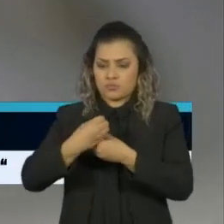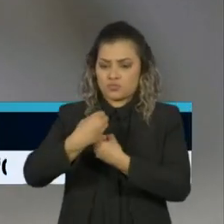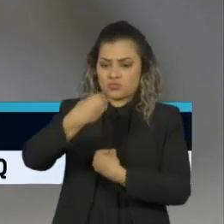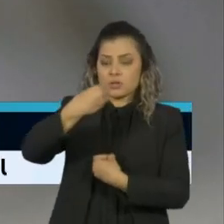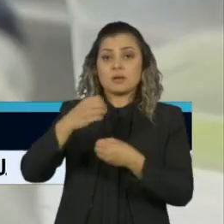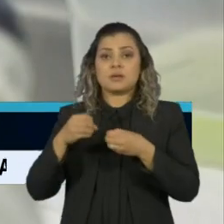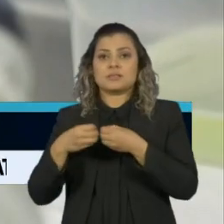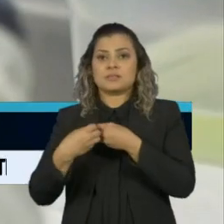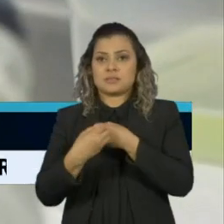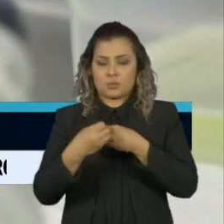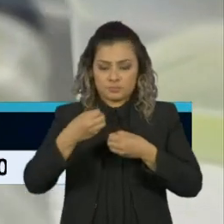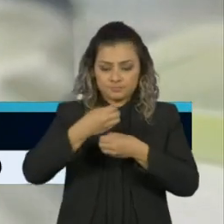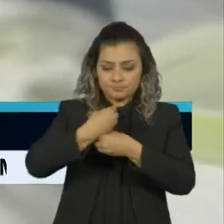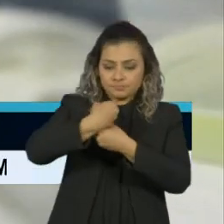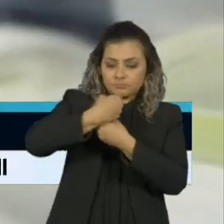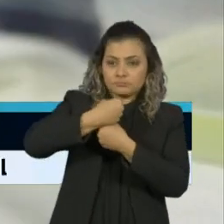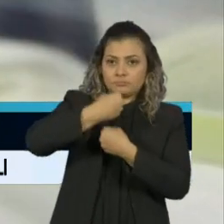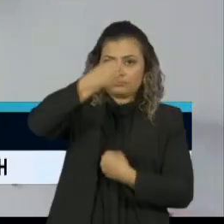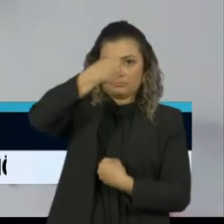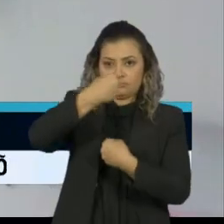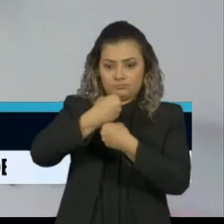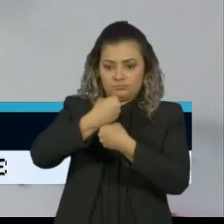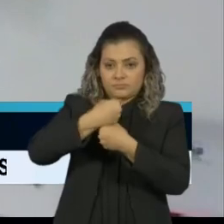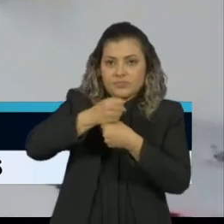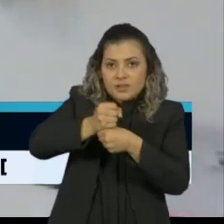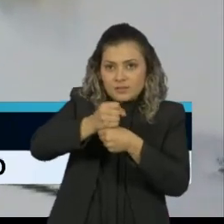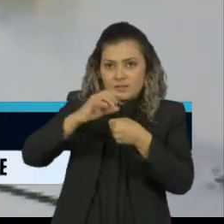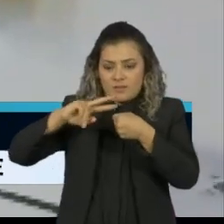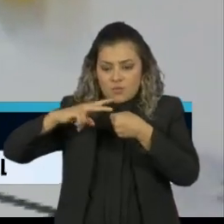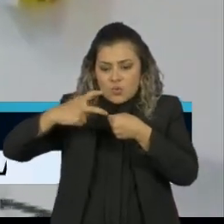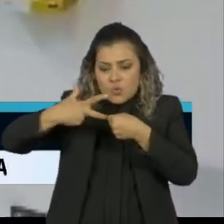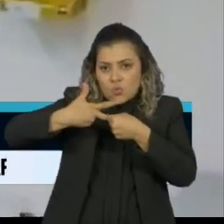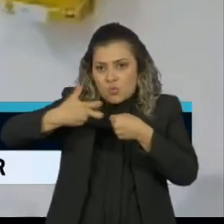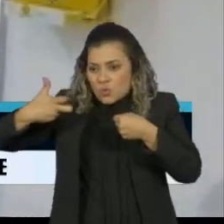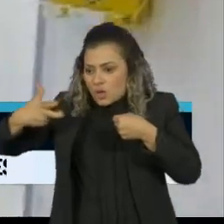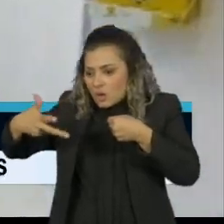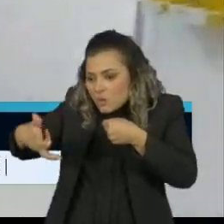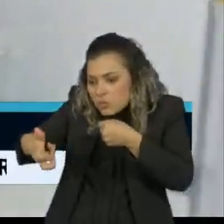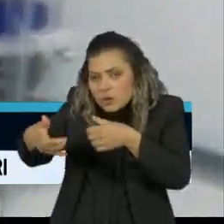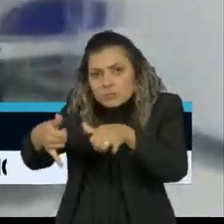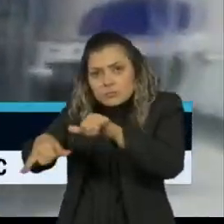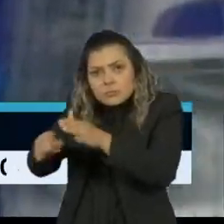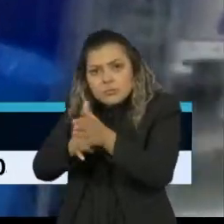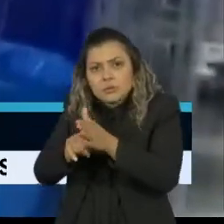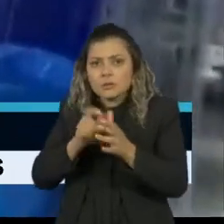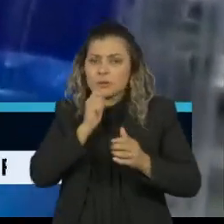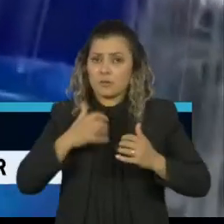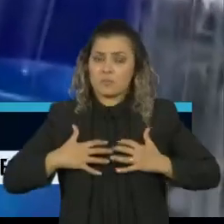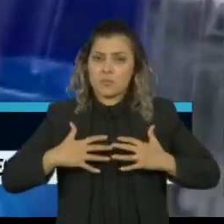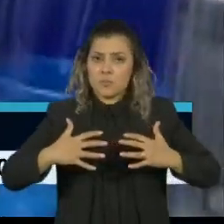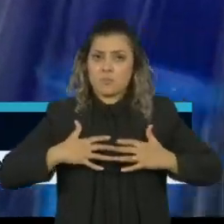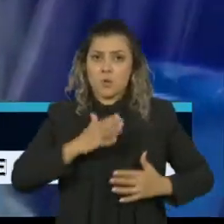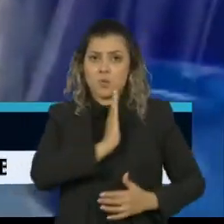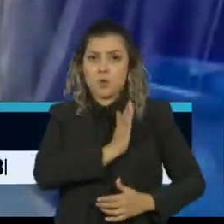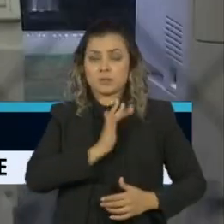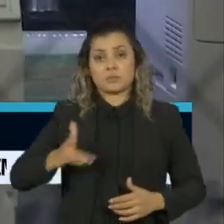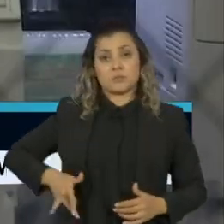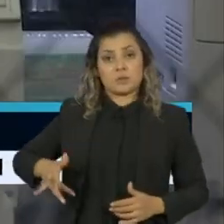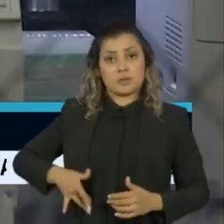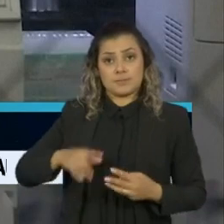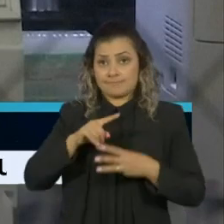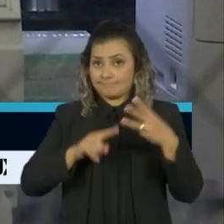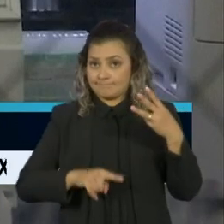capazes de se diferenciar em diversas linhagens de células, como as do pulmão, coração e rins.